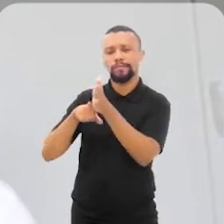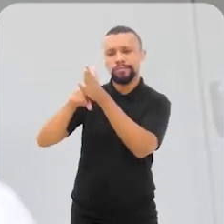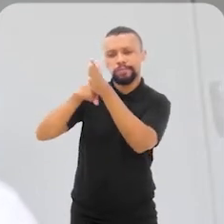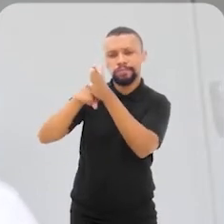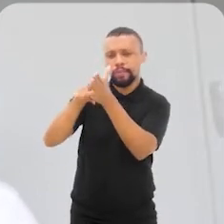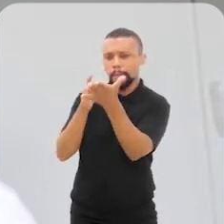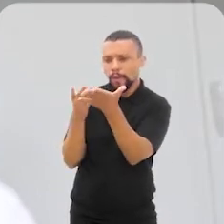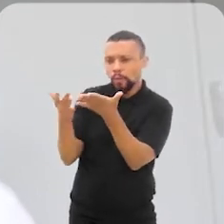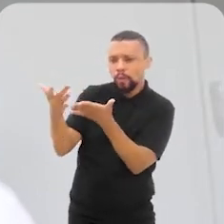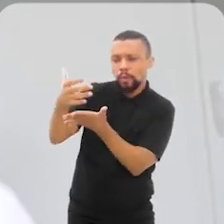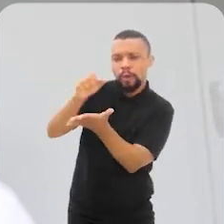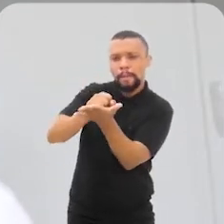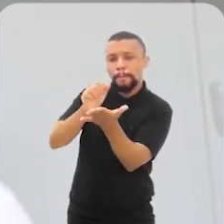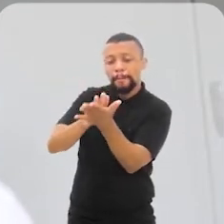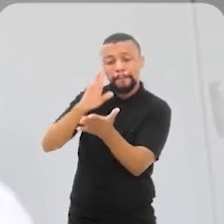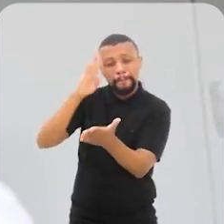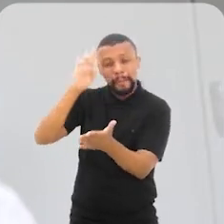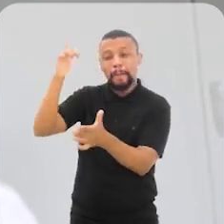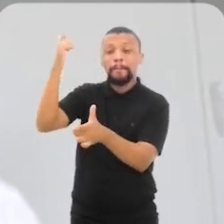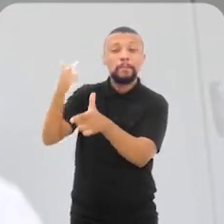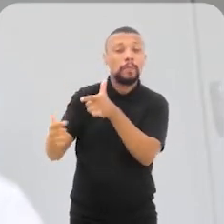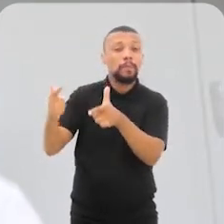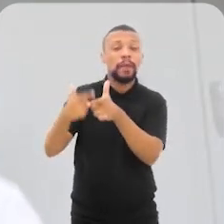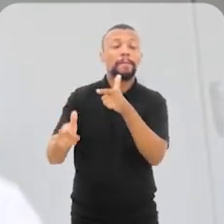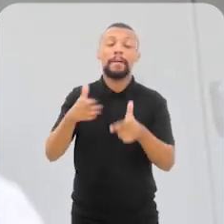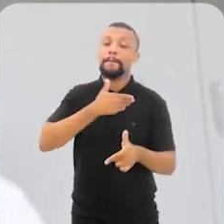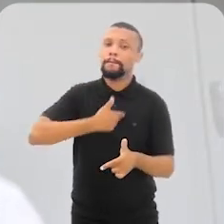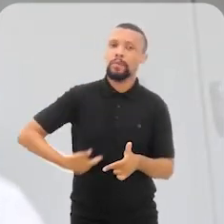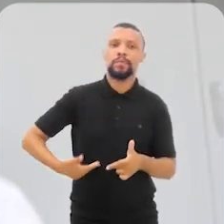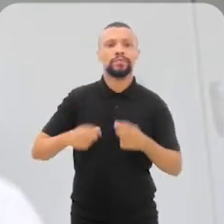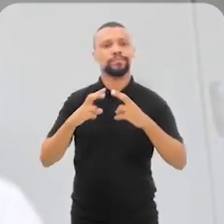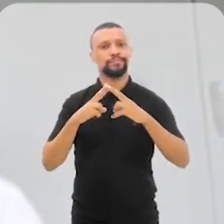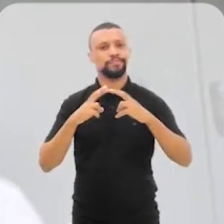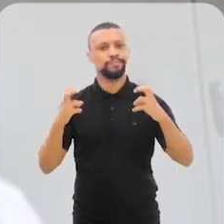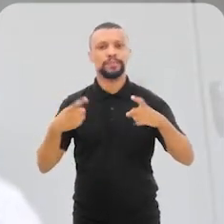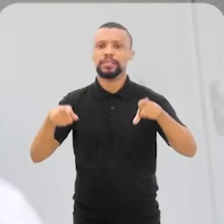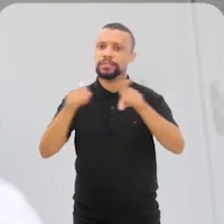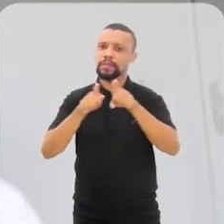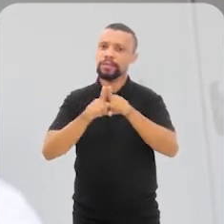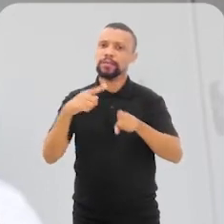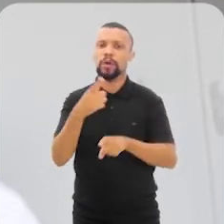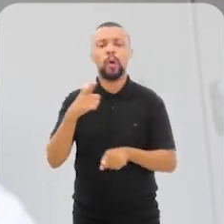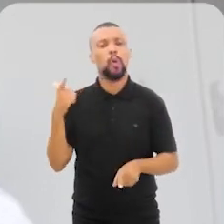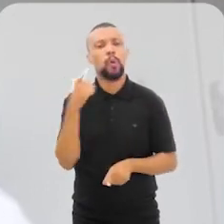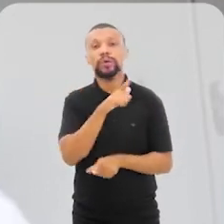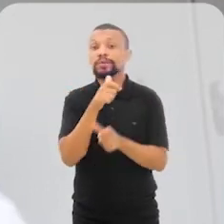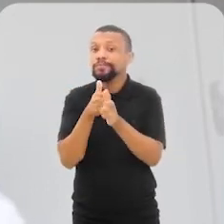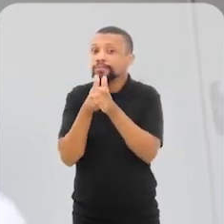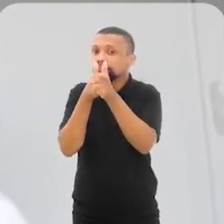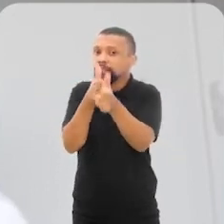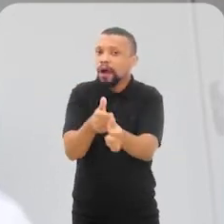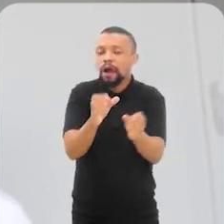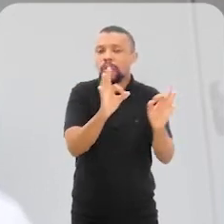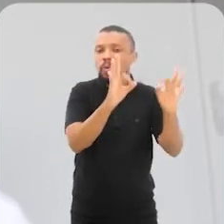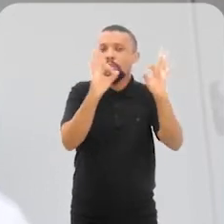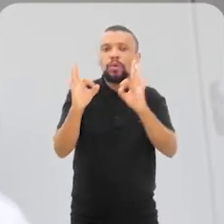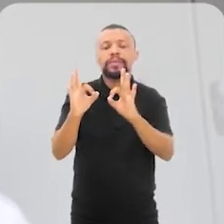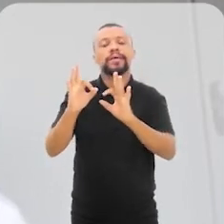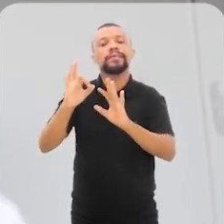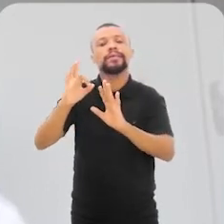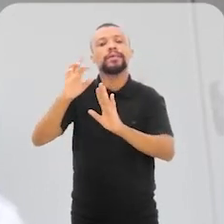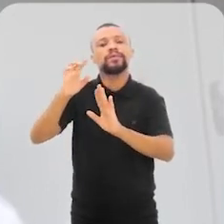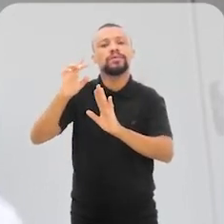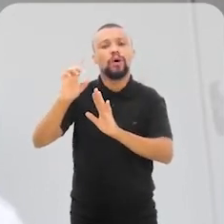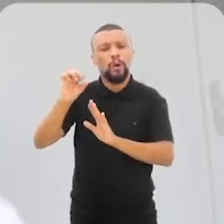problemas públicos da cidade de Florianópolis e conseguimos também, a partir do acompanhamento dessas